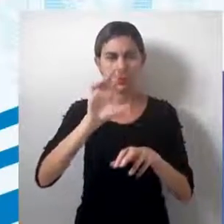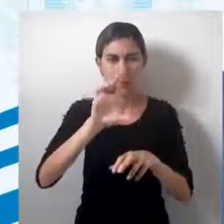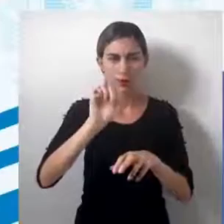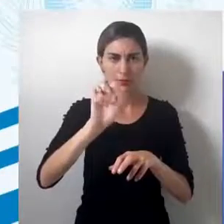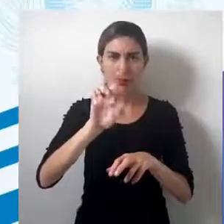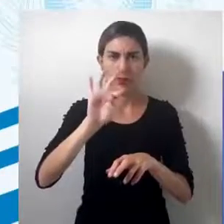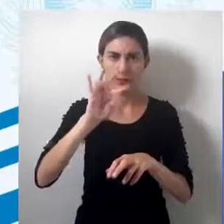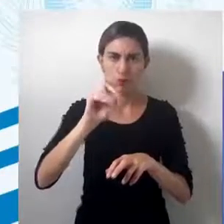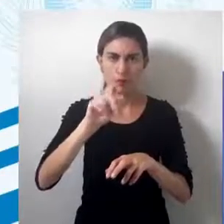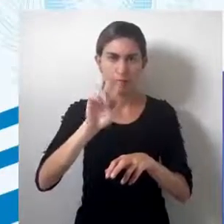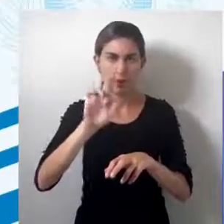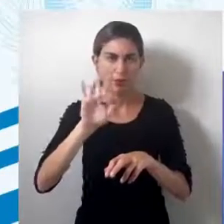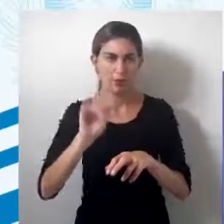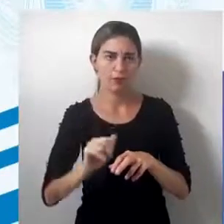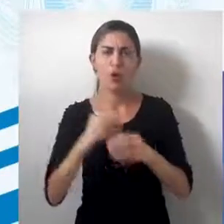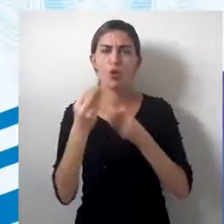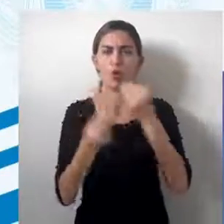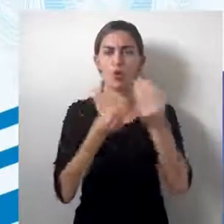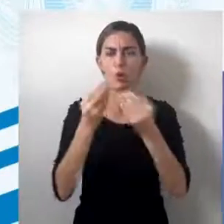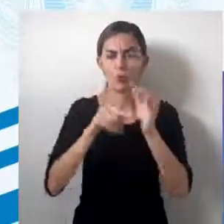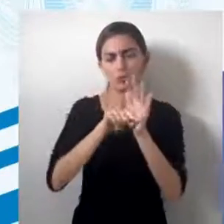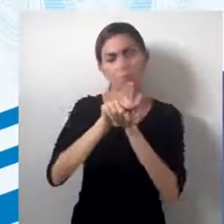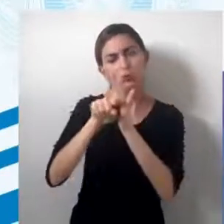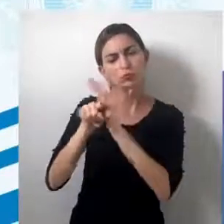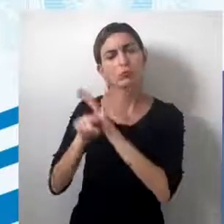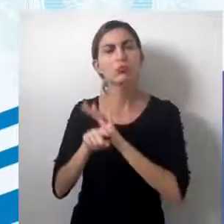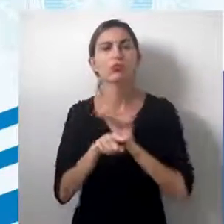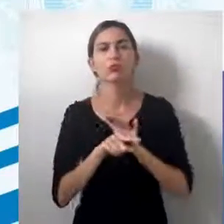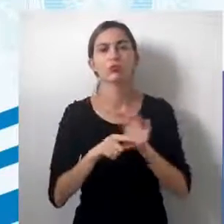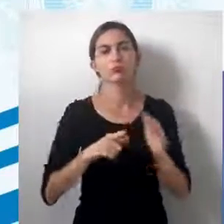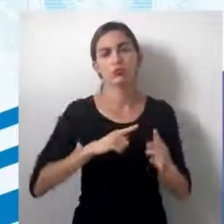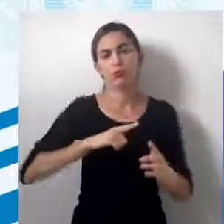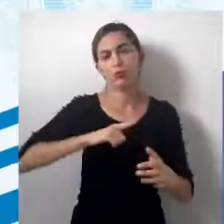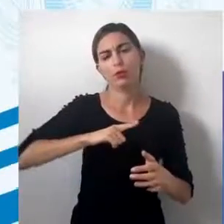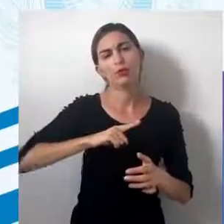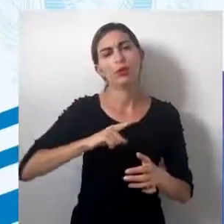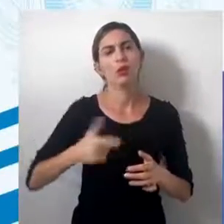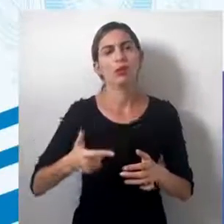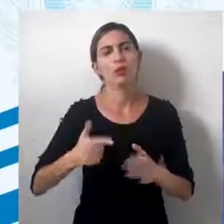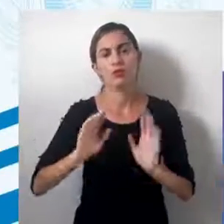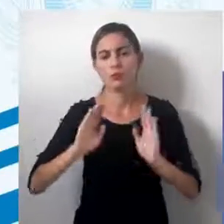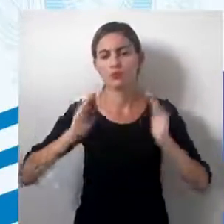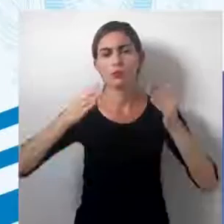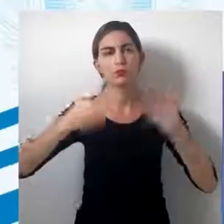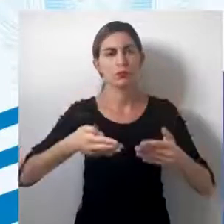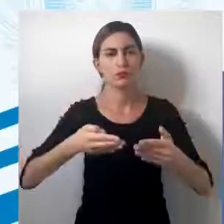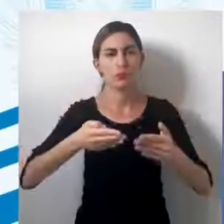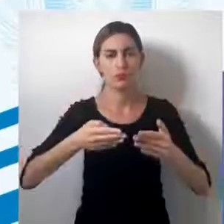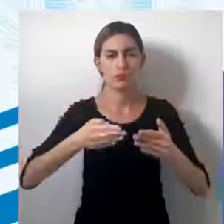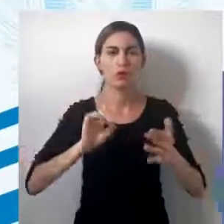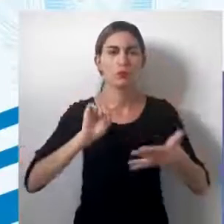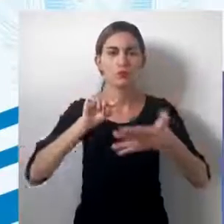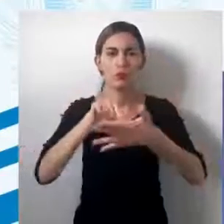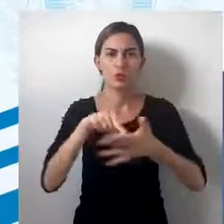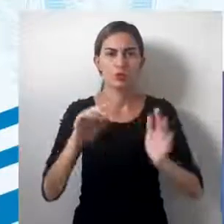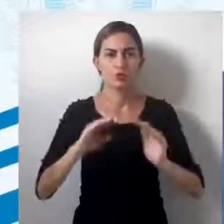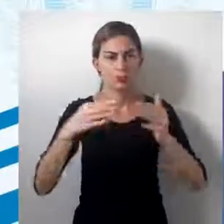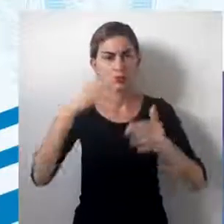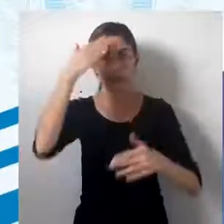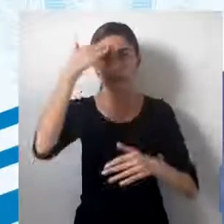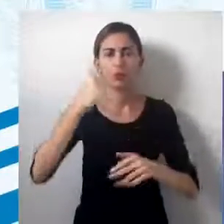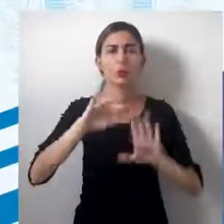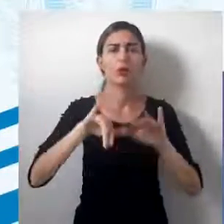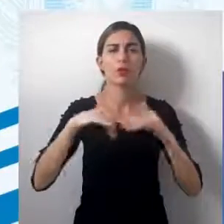forma esta análise tem um direcionamento, um objetivo, não é?